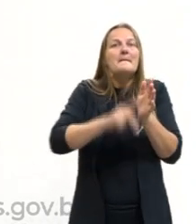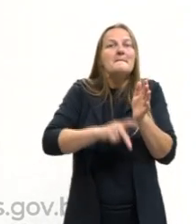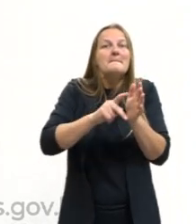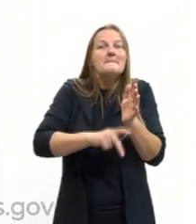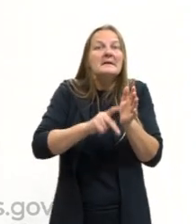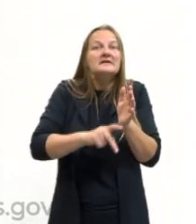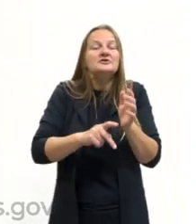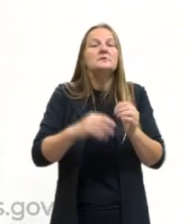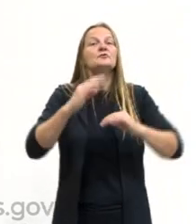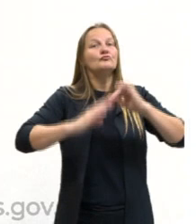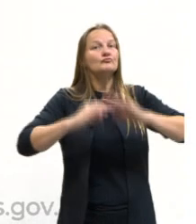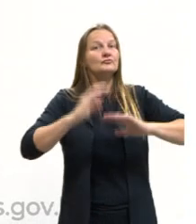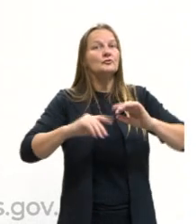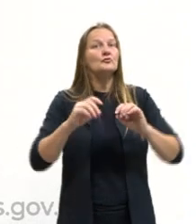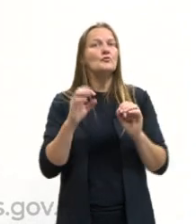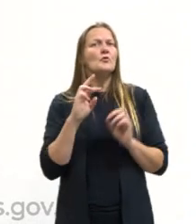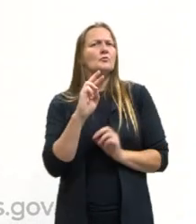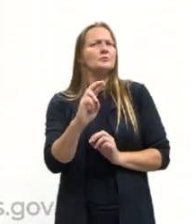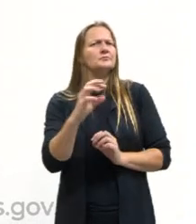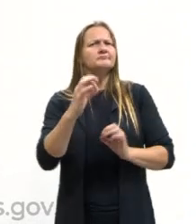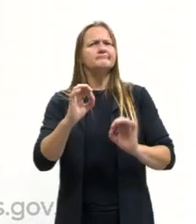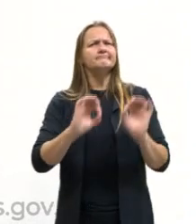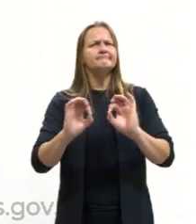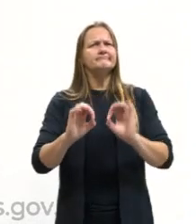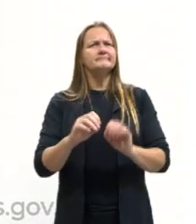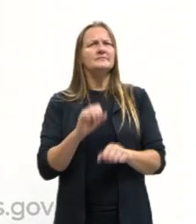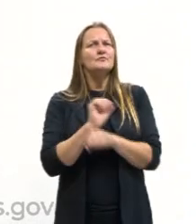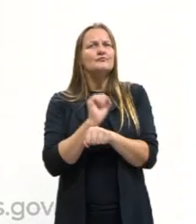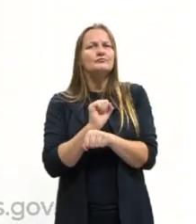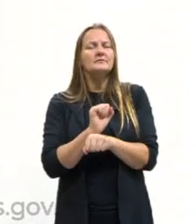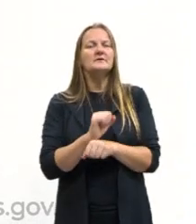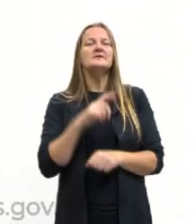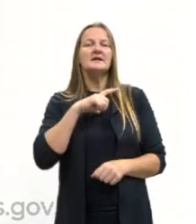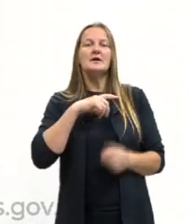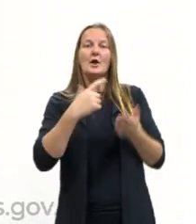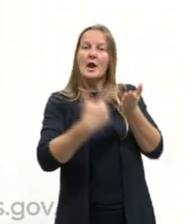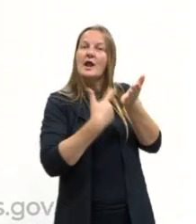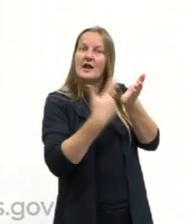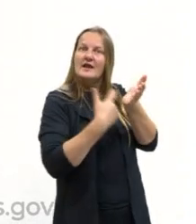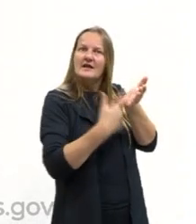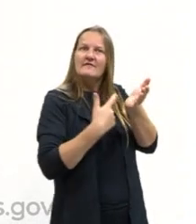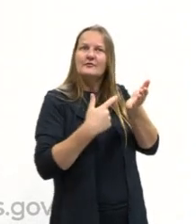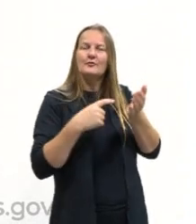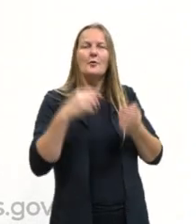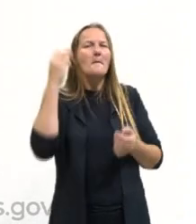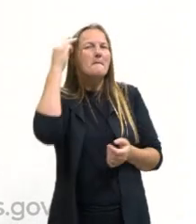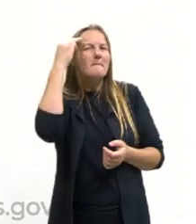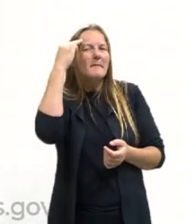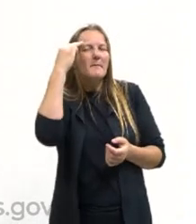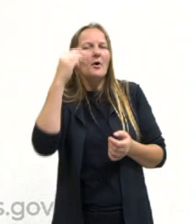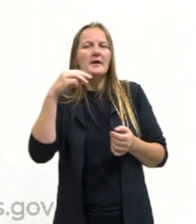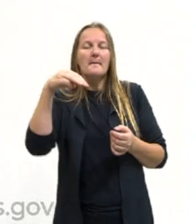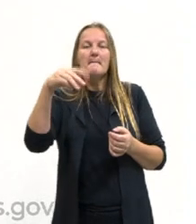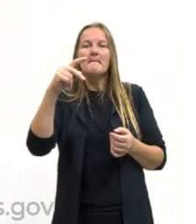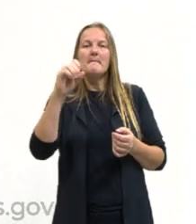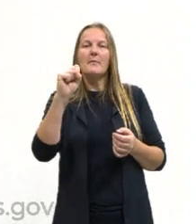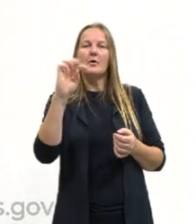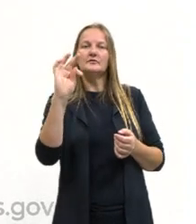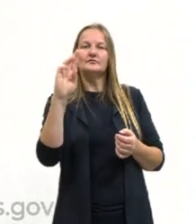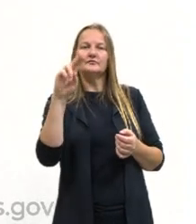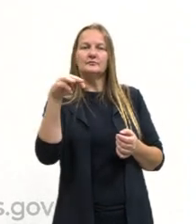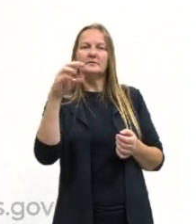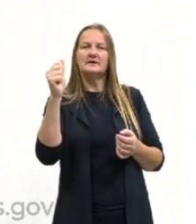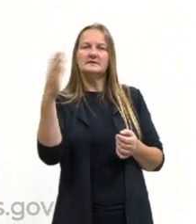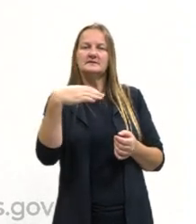o esperado. Se vocês pegarem o livro Memórias Póstumas de Brascubas, que é um livro do Machado de Assis, o